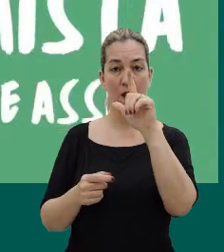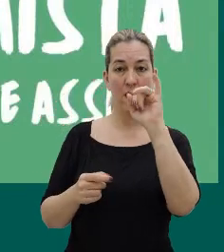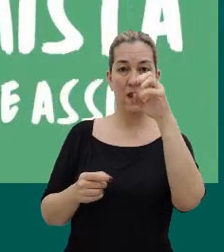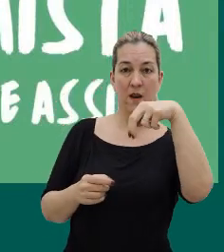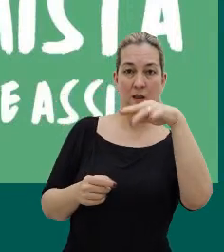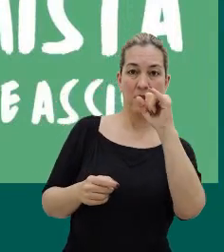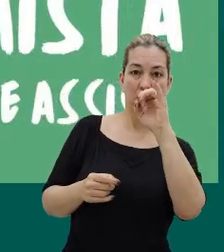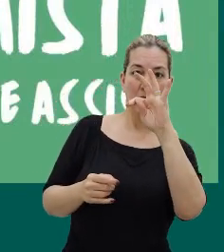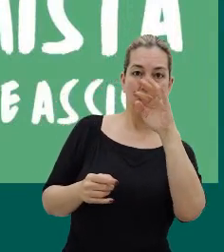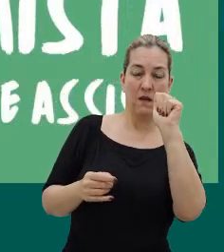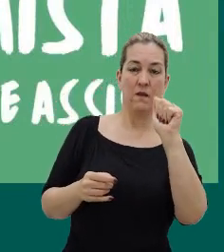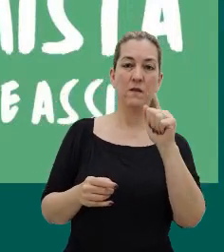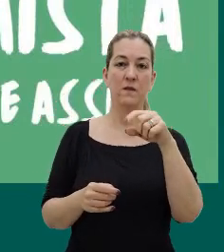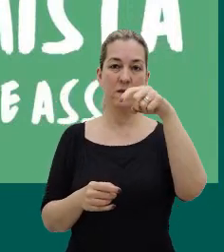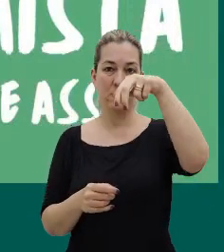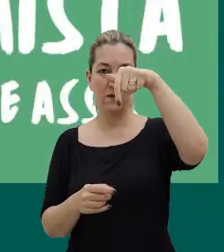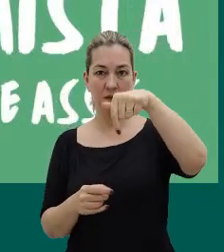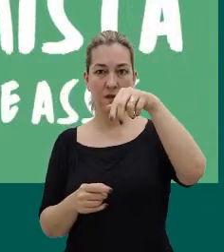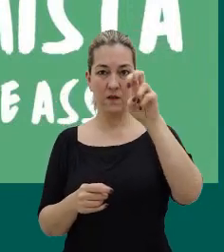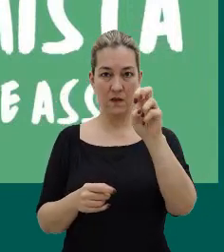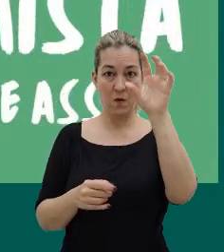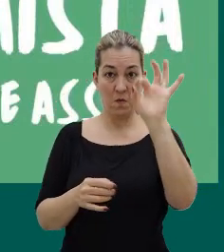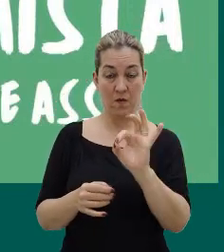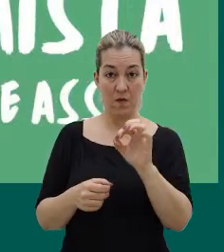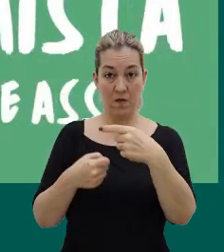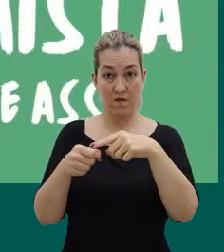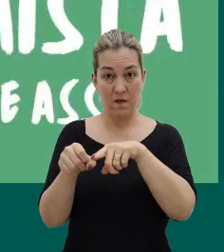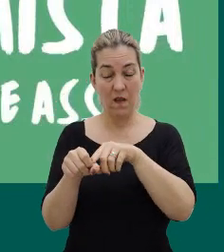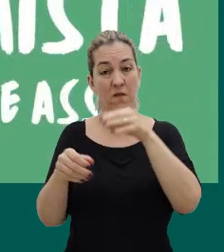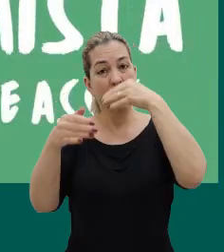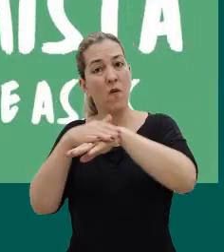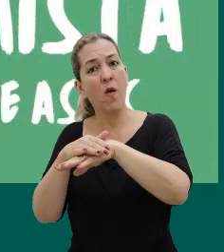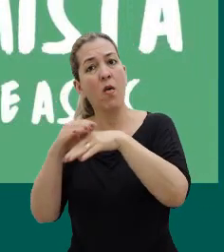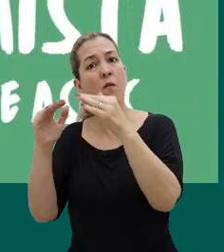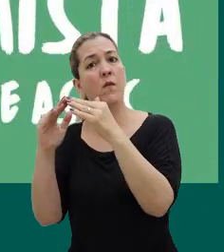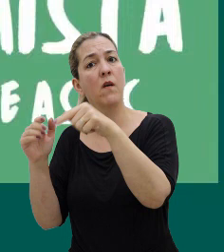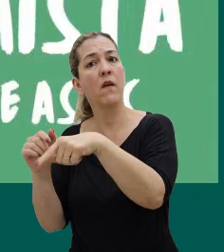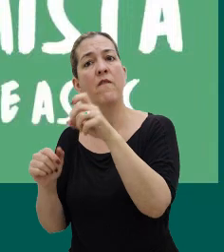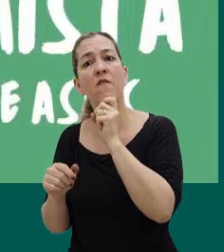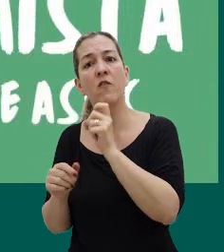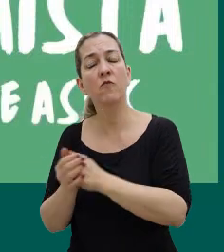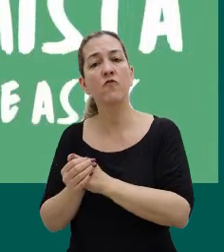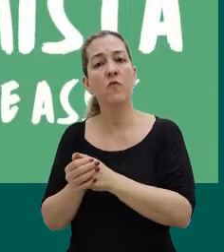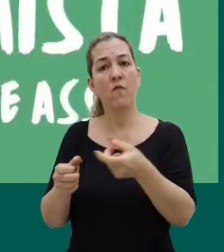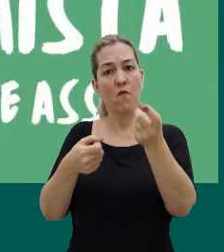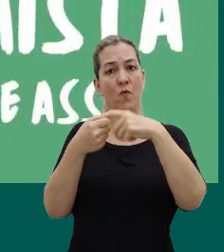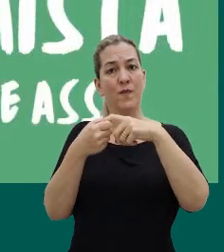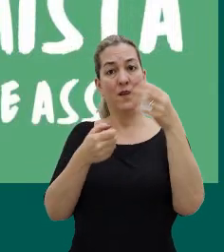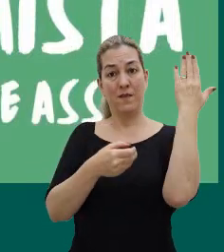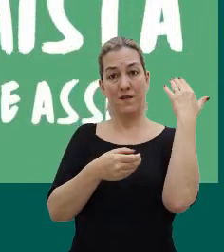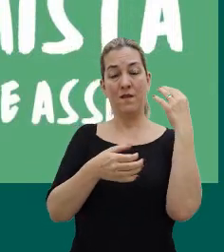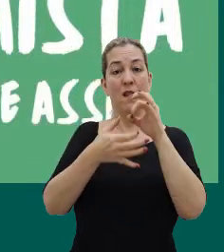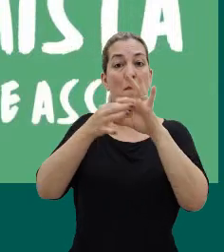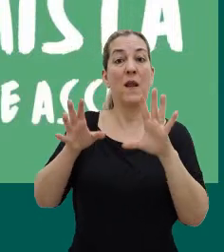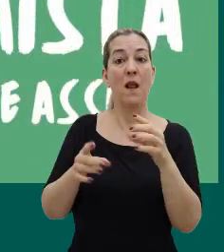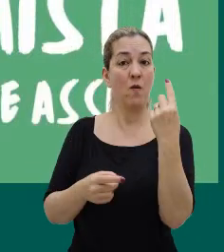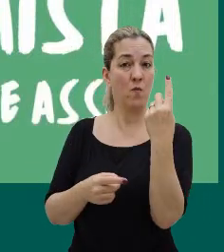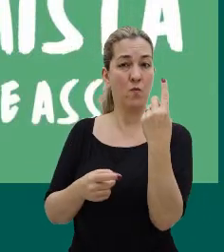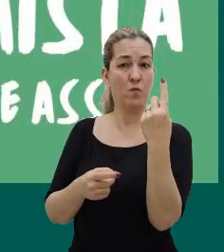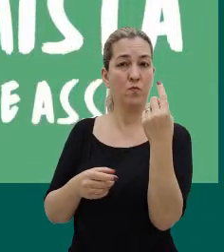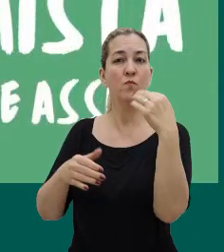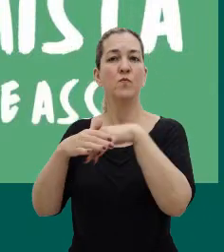75% da cidade estava internada, Simão resolve voltar atrás e liberar todos os internos.